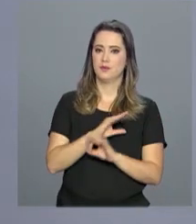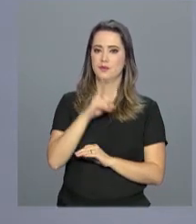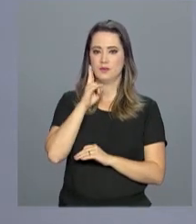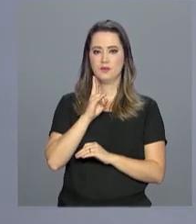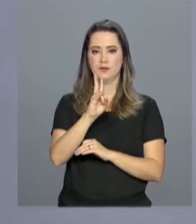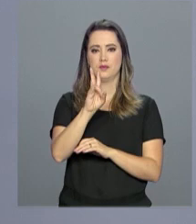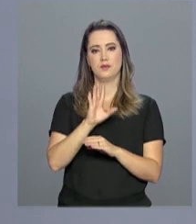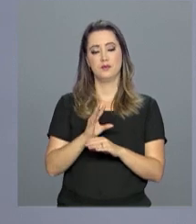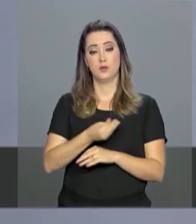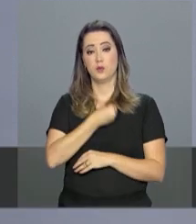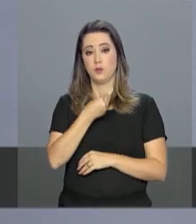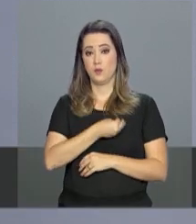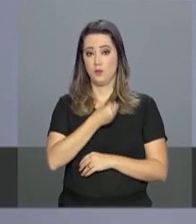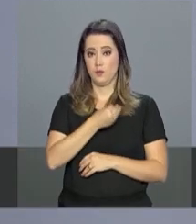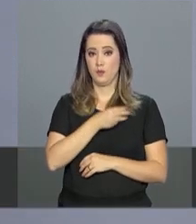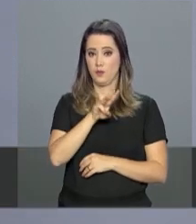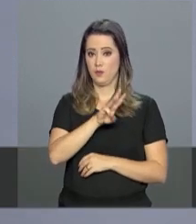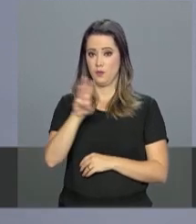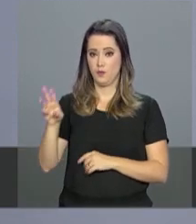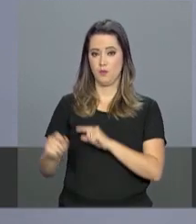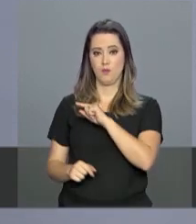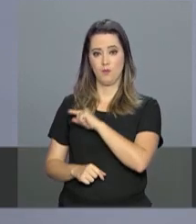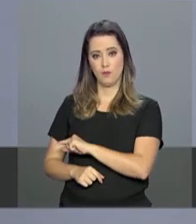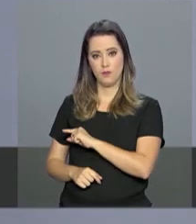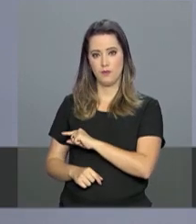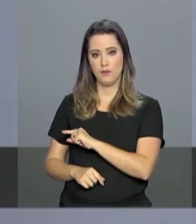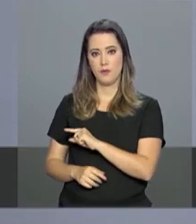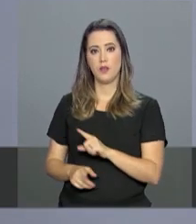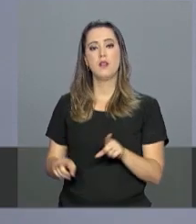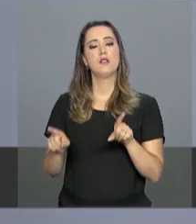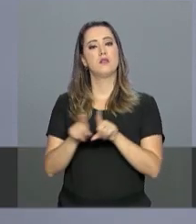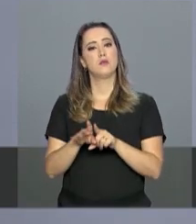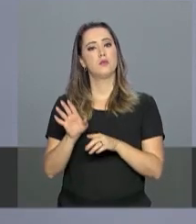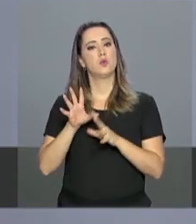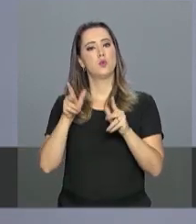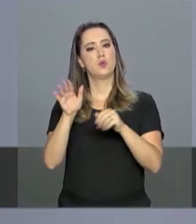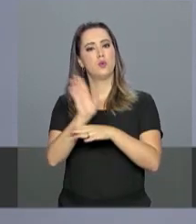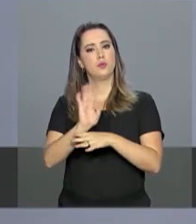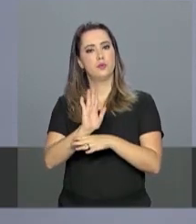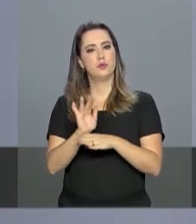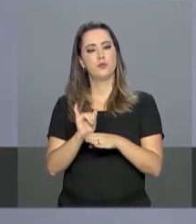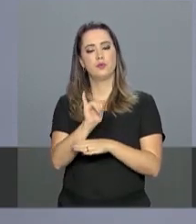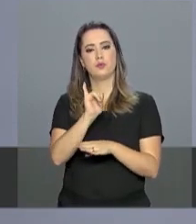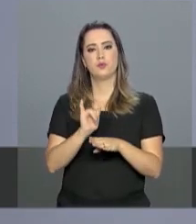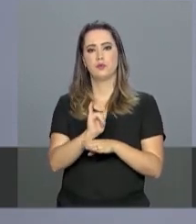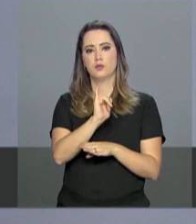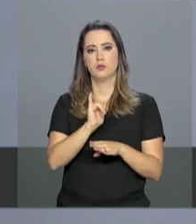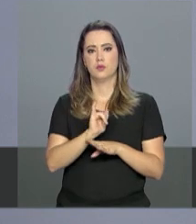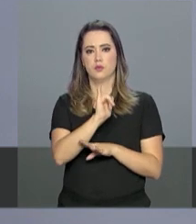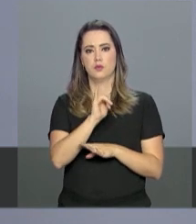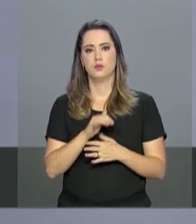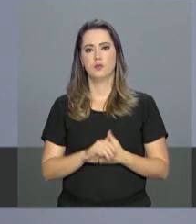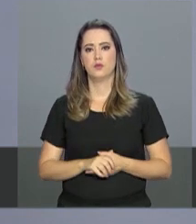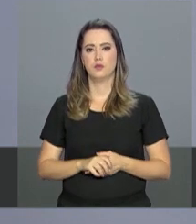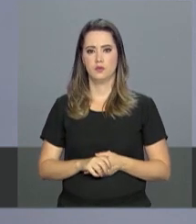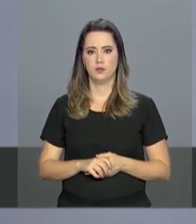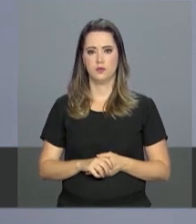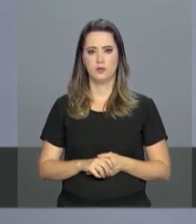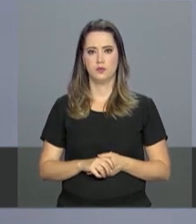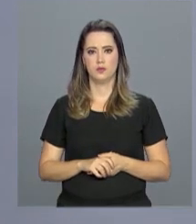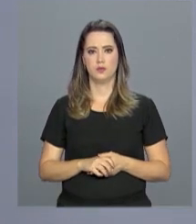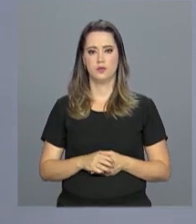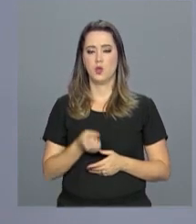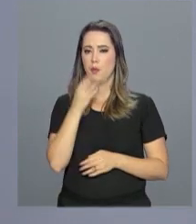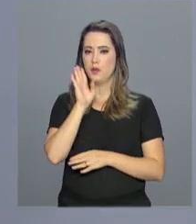Você acompanha a programação ao vivo pelo site da NBR na internet e todas as reportagens estão disponíveis em nosso canal no YouTube.